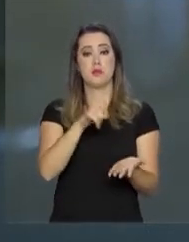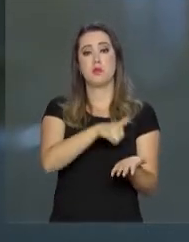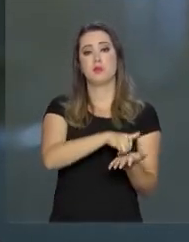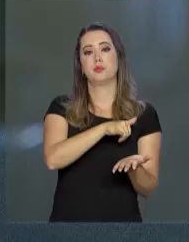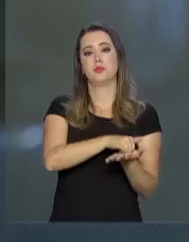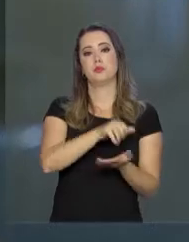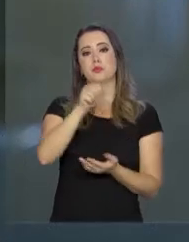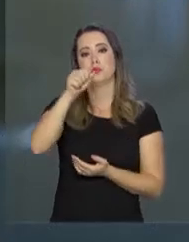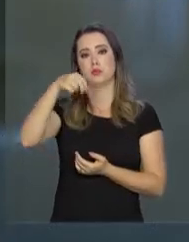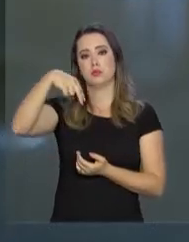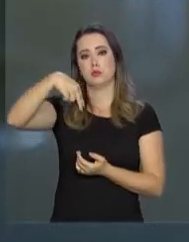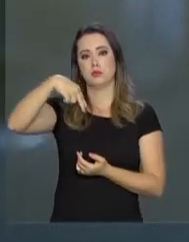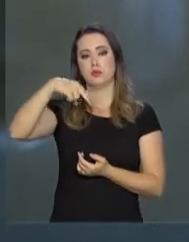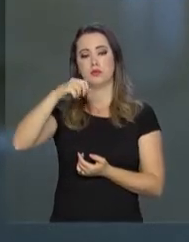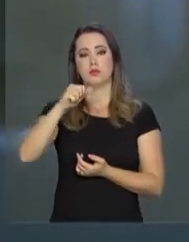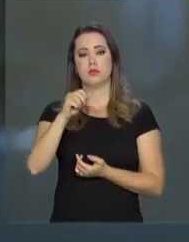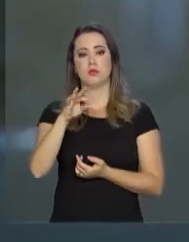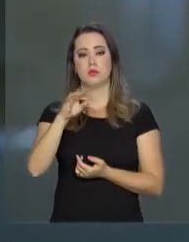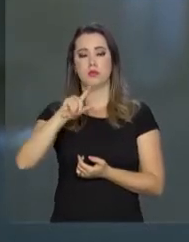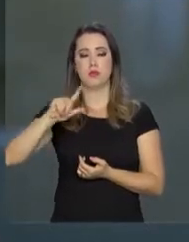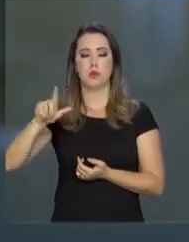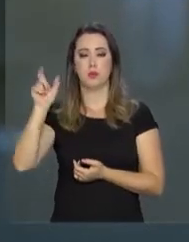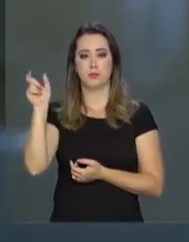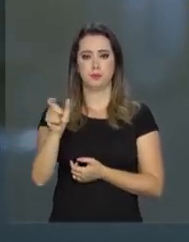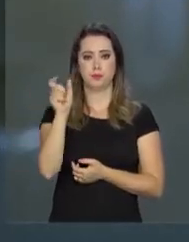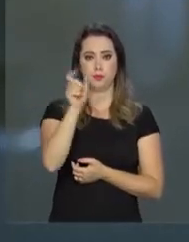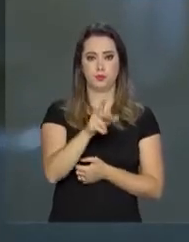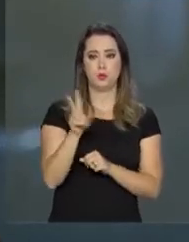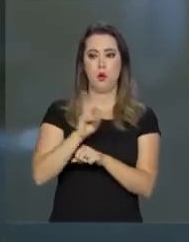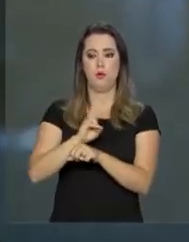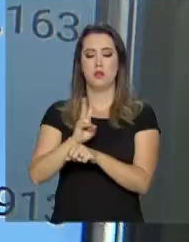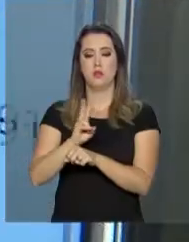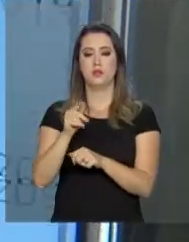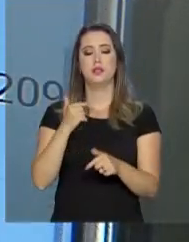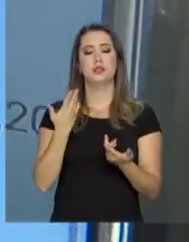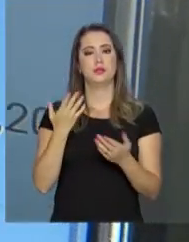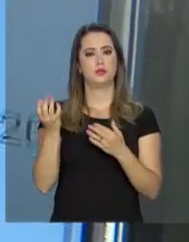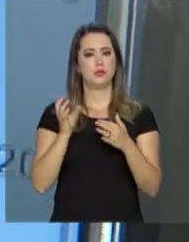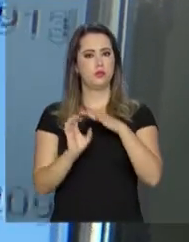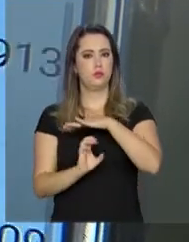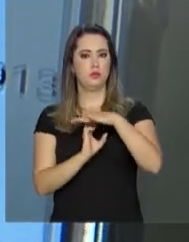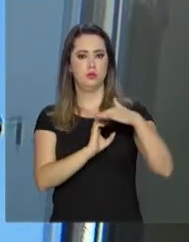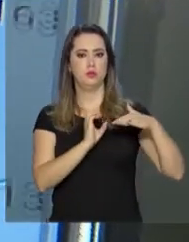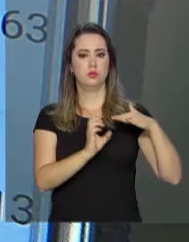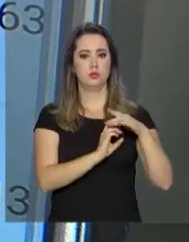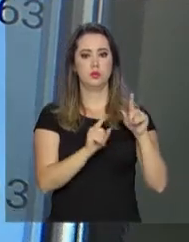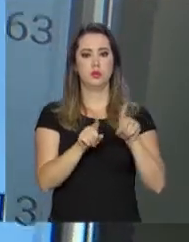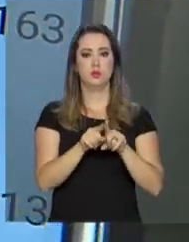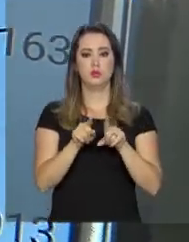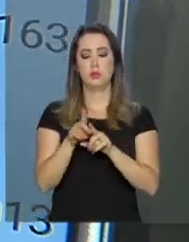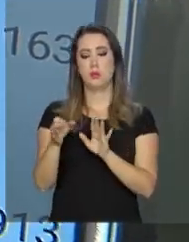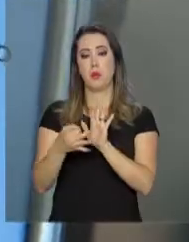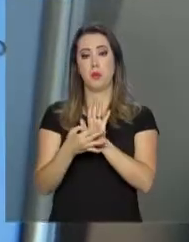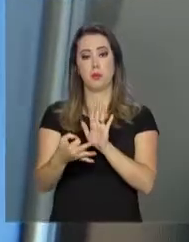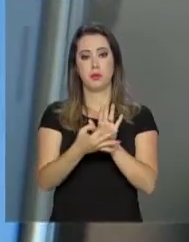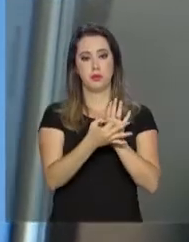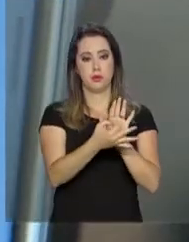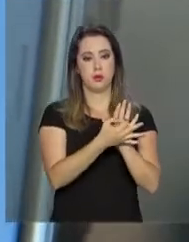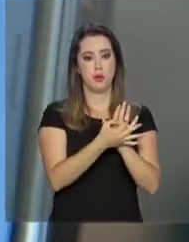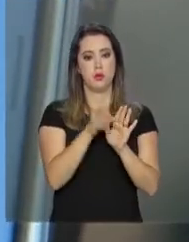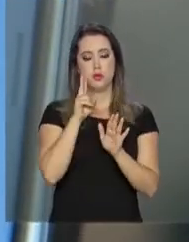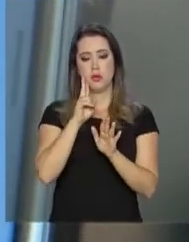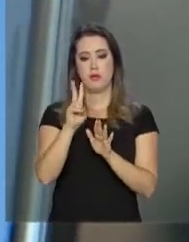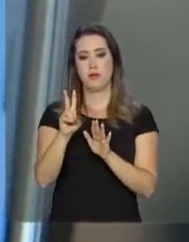Anatel Consumidor. Com esse registro, a agência fiscaliza a operadora. O usuário também pode fazer sugestões e